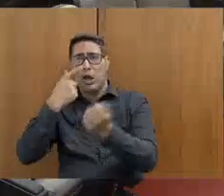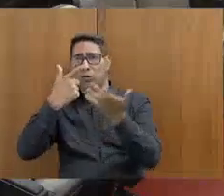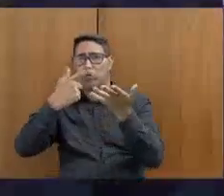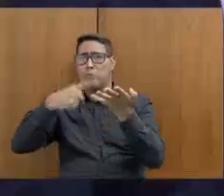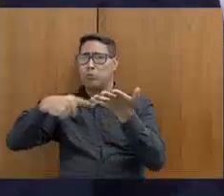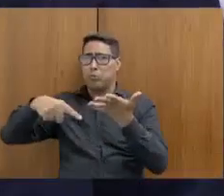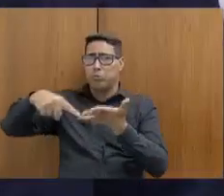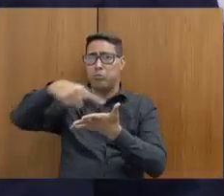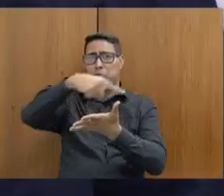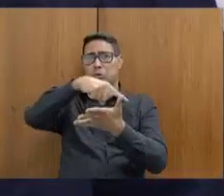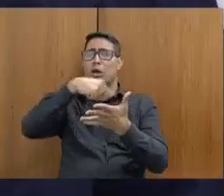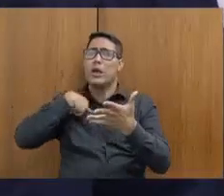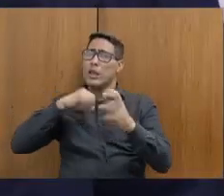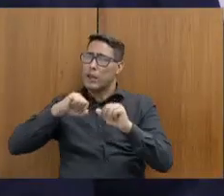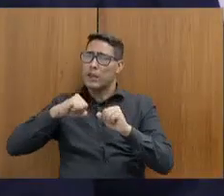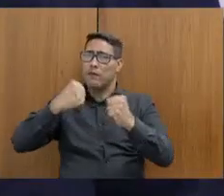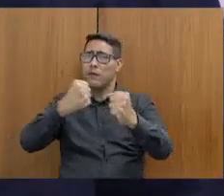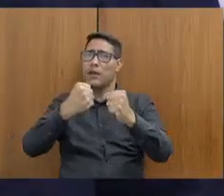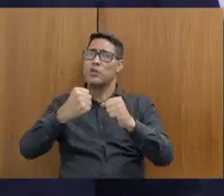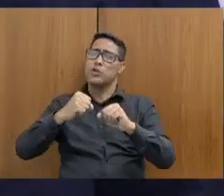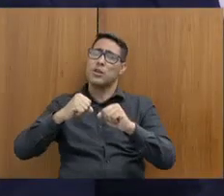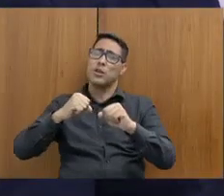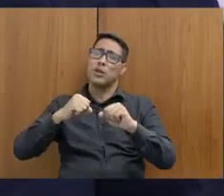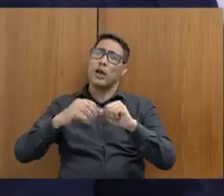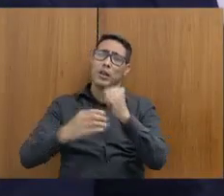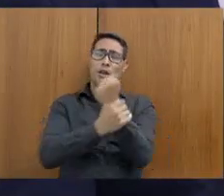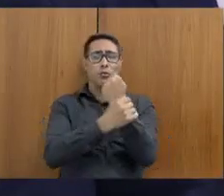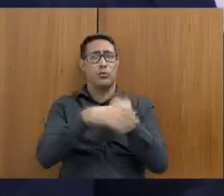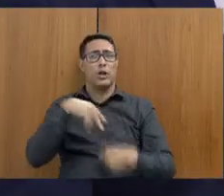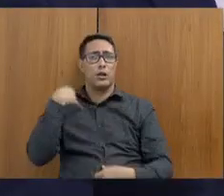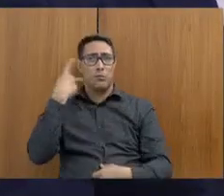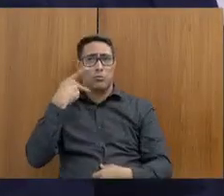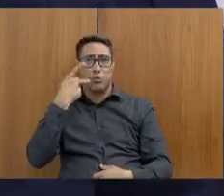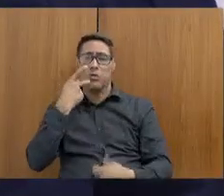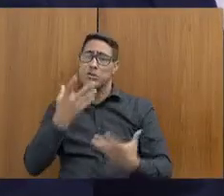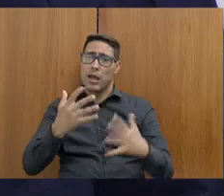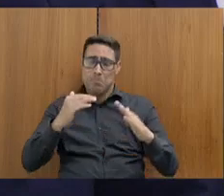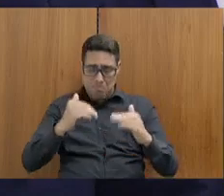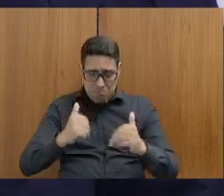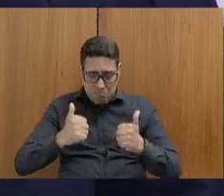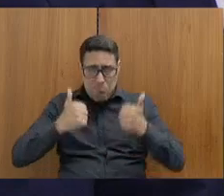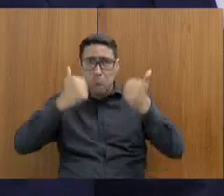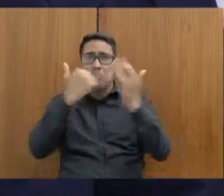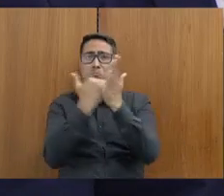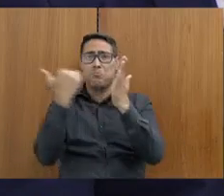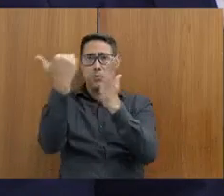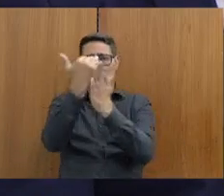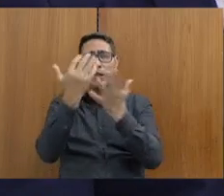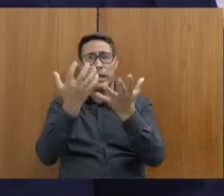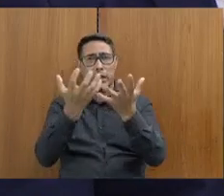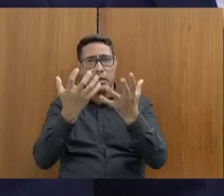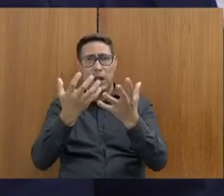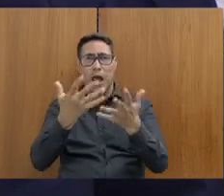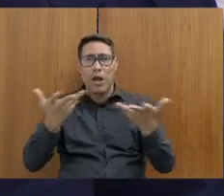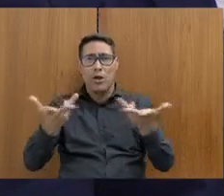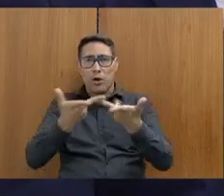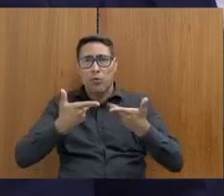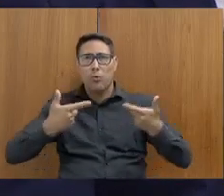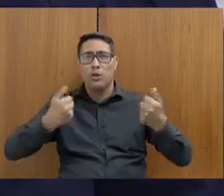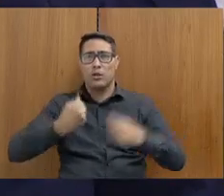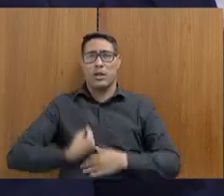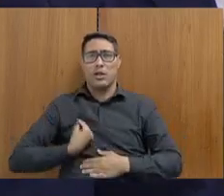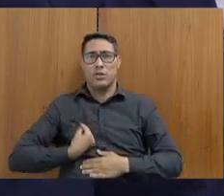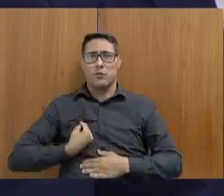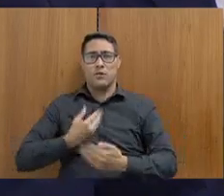outros que defendem a segurança pública, espero que essa nossa ação consiga melhorar muito, mas muito mesmo ainda, a qualidade de vida de todos